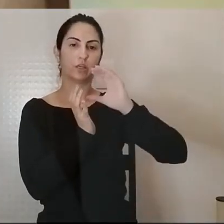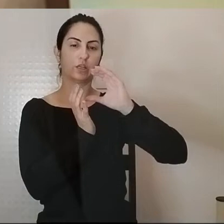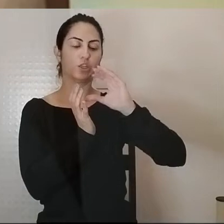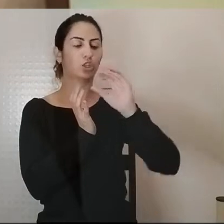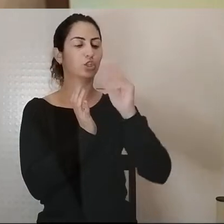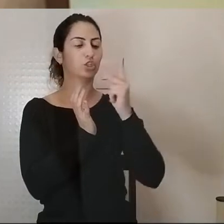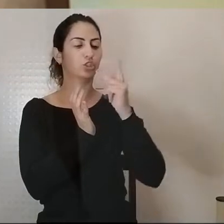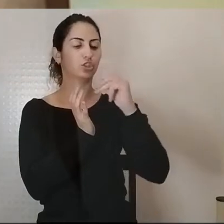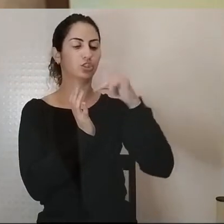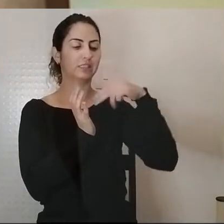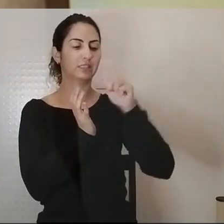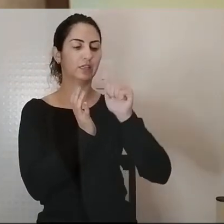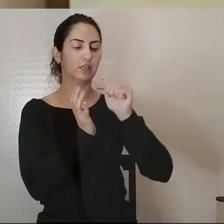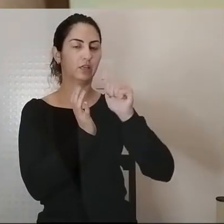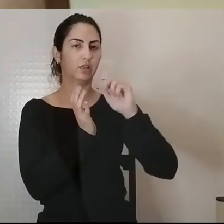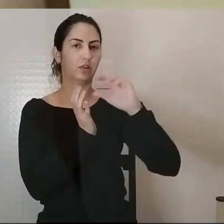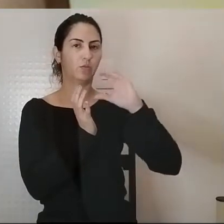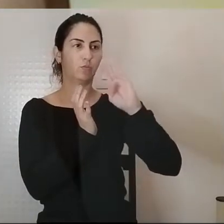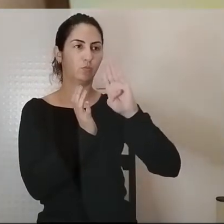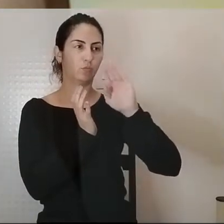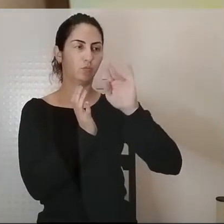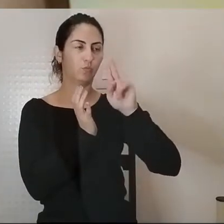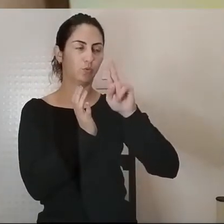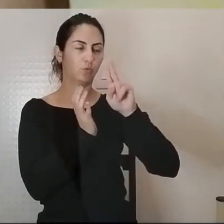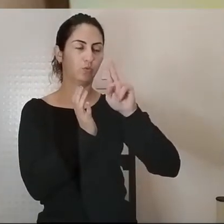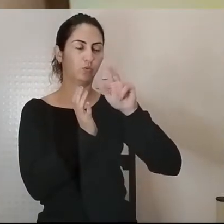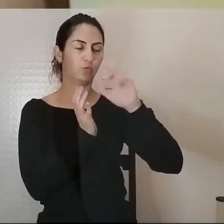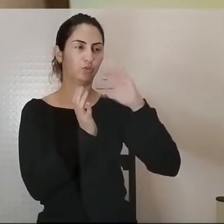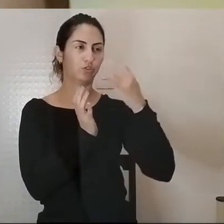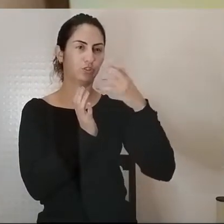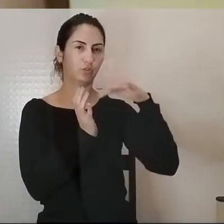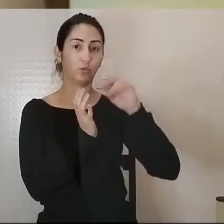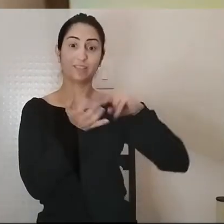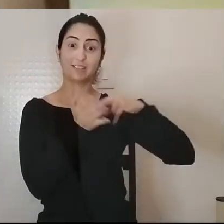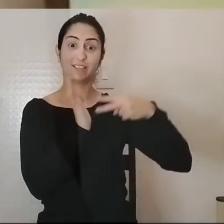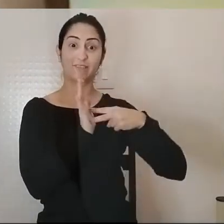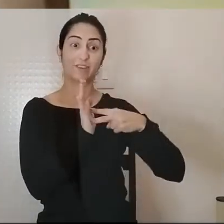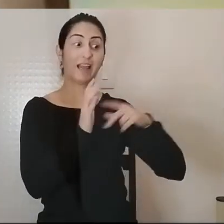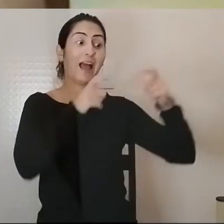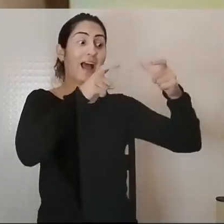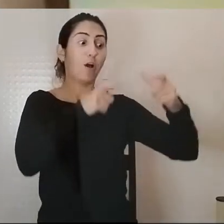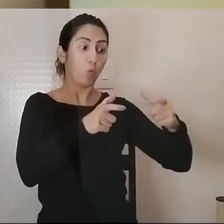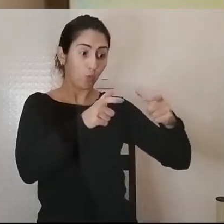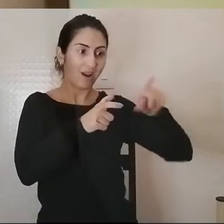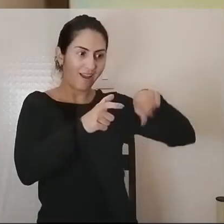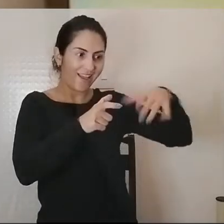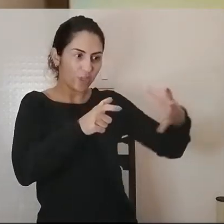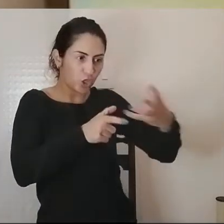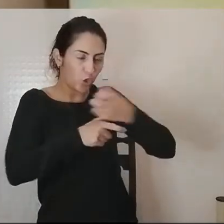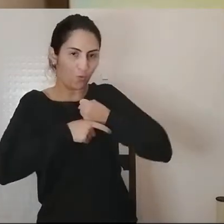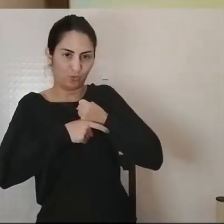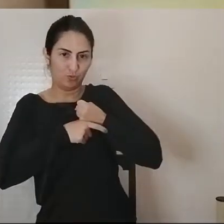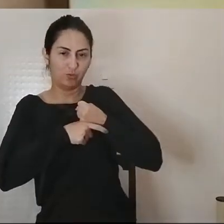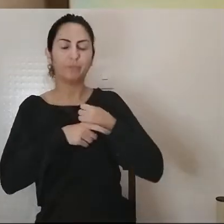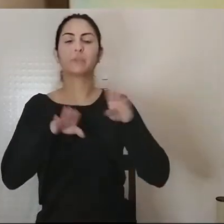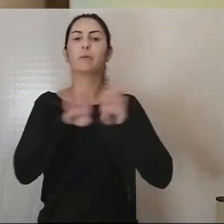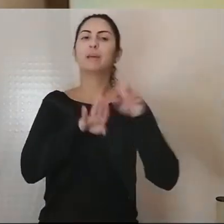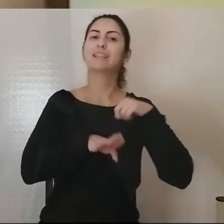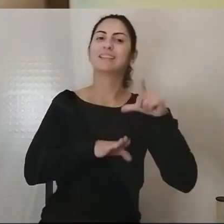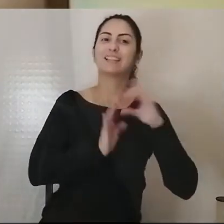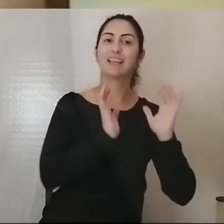pertence. E também vão-se delineando narrativas dos nós, filhos da terra,